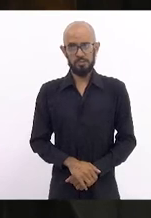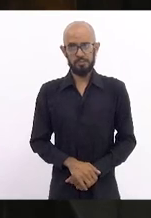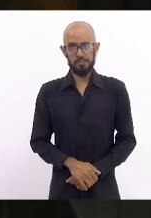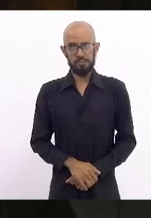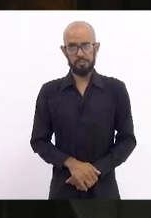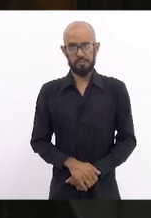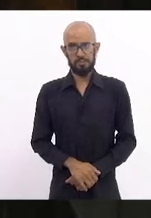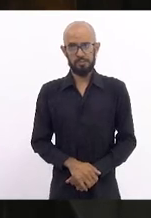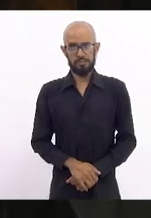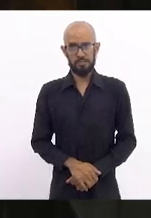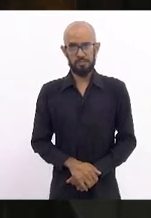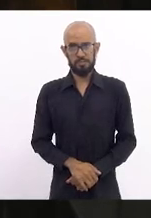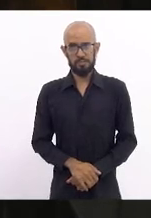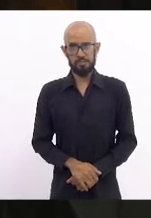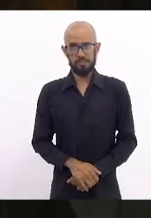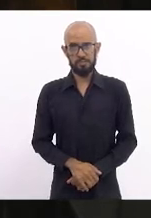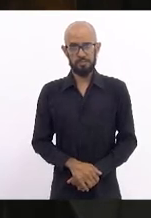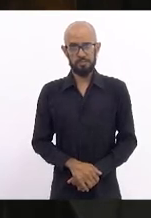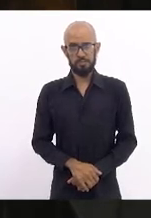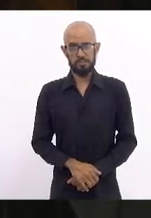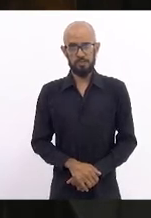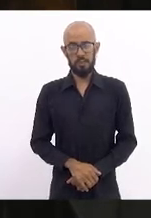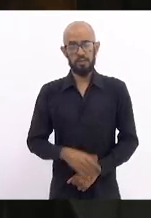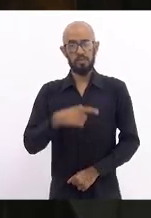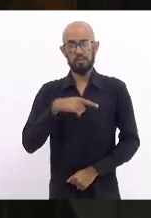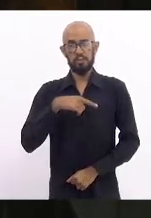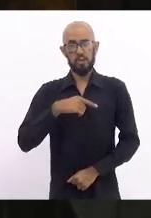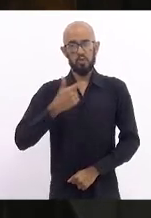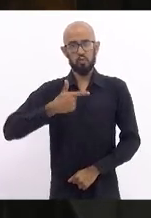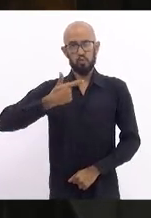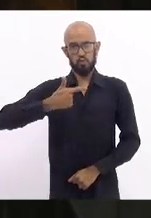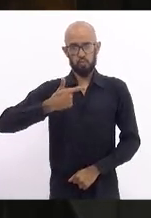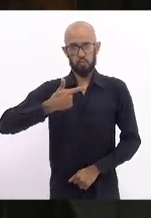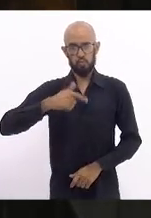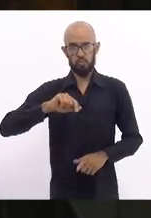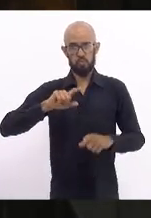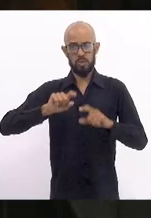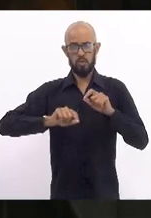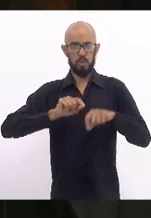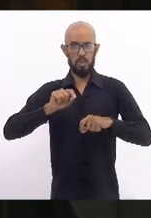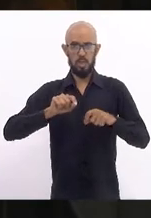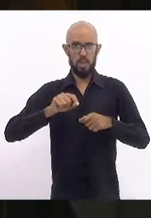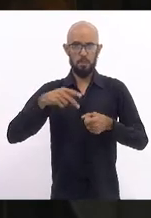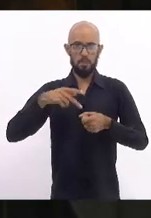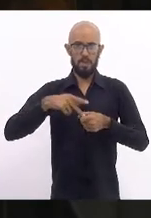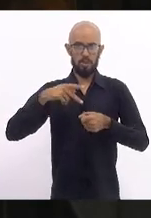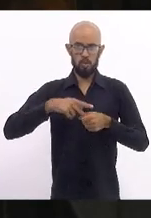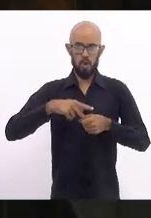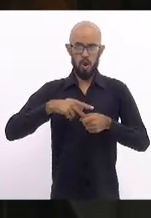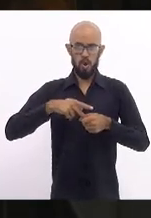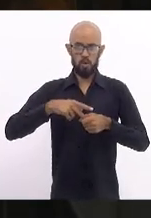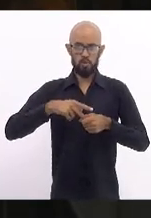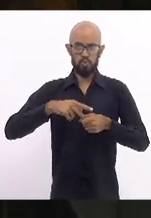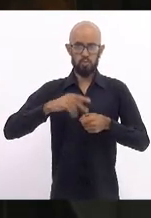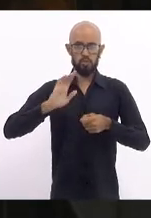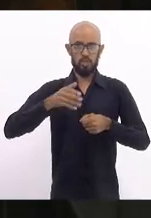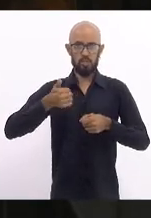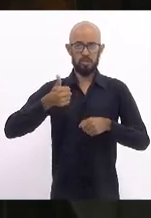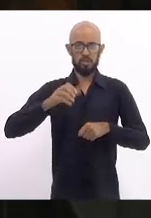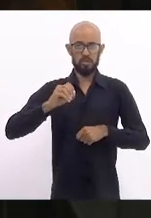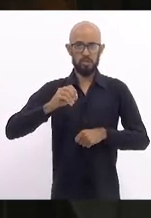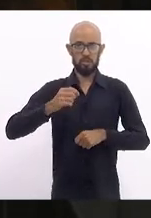E aí se associam um segundo. Barril do petróleo, deputada, bateu 102 dólares.